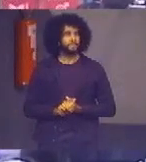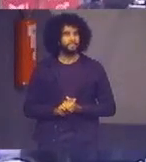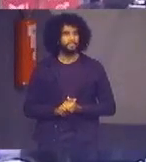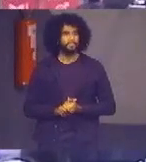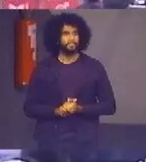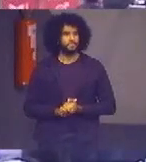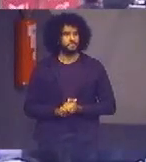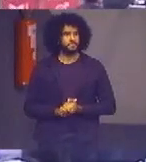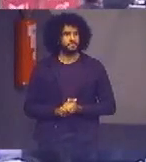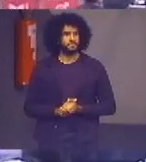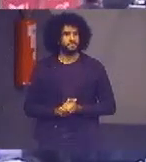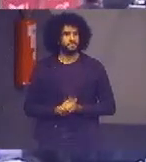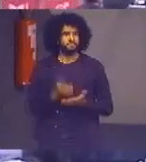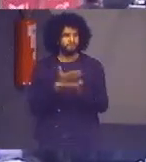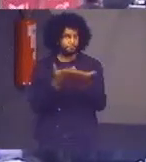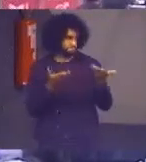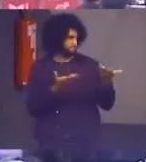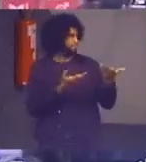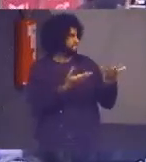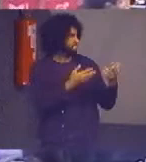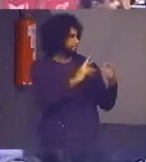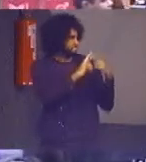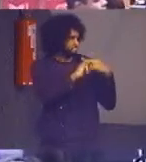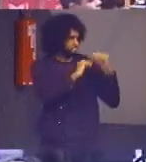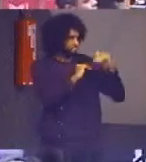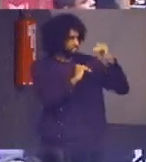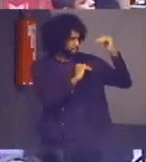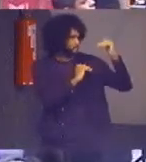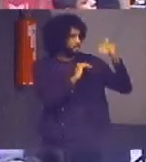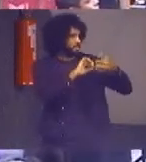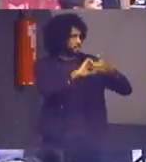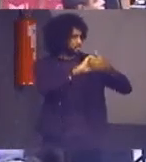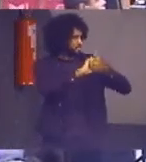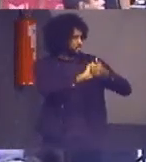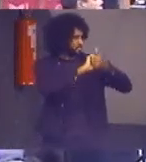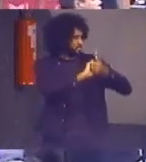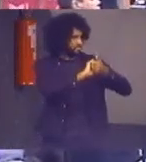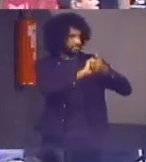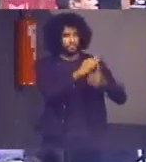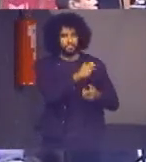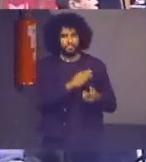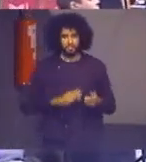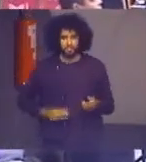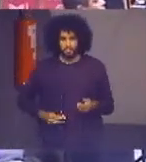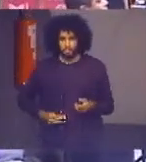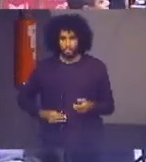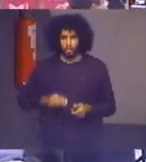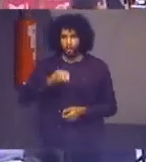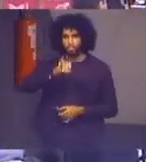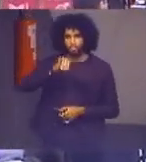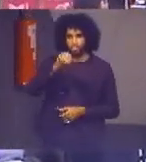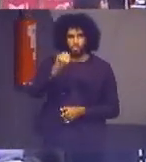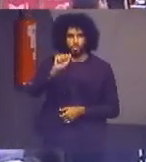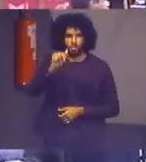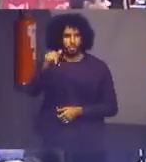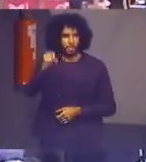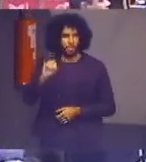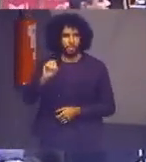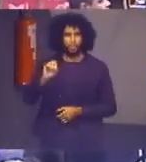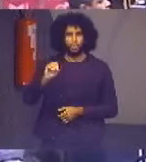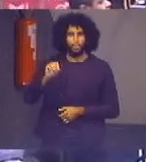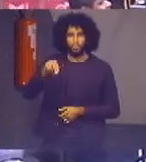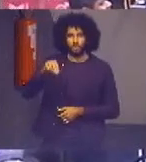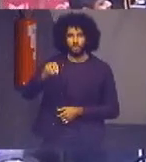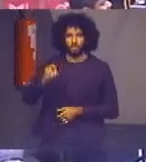distintas autoridades saúdo na pessoa do ministro João Otávio Noronha que eu felicito